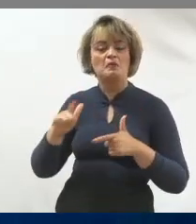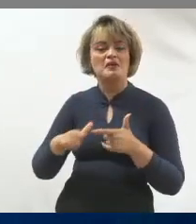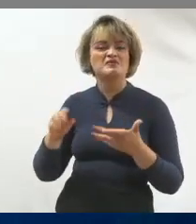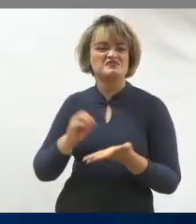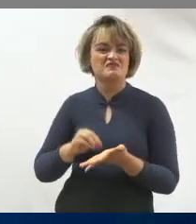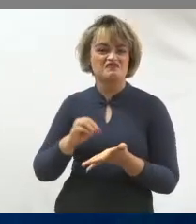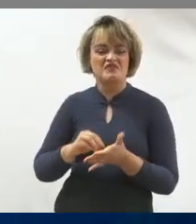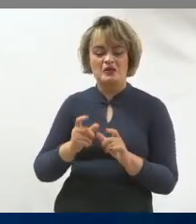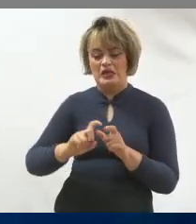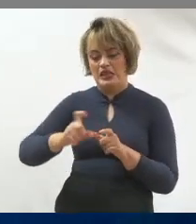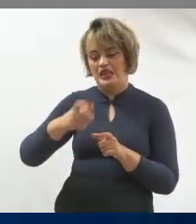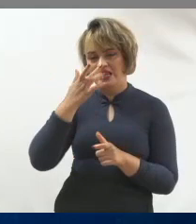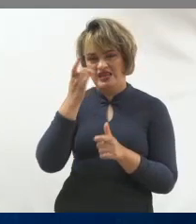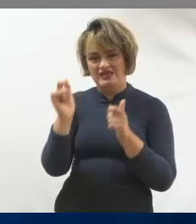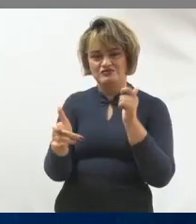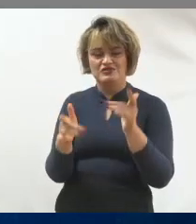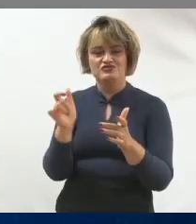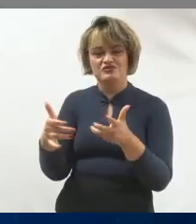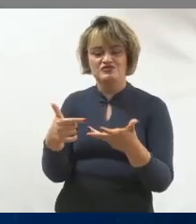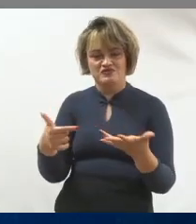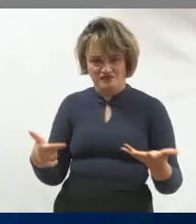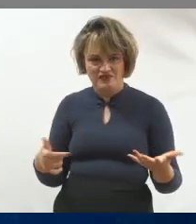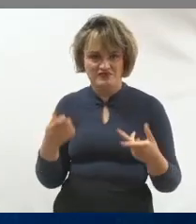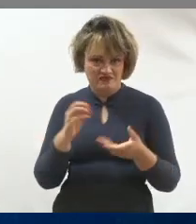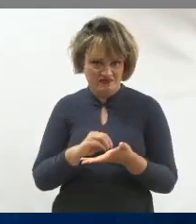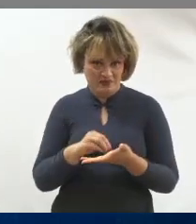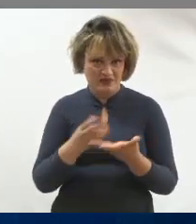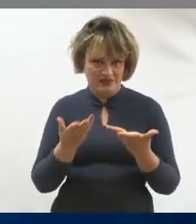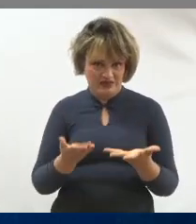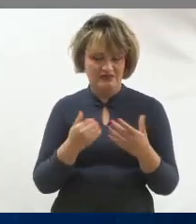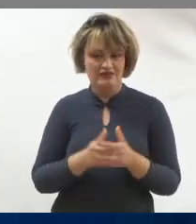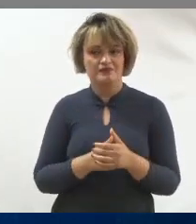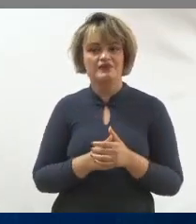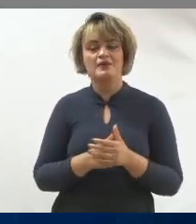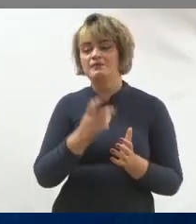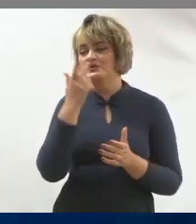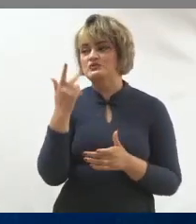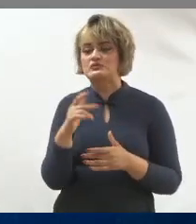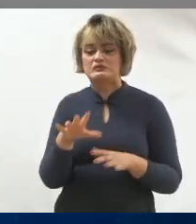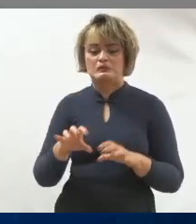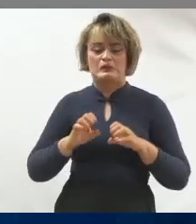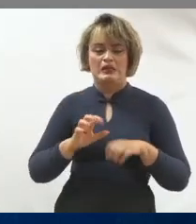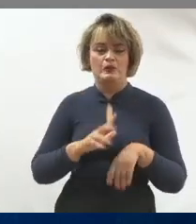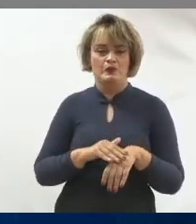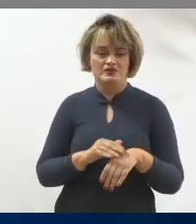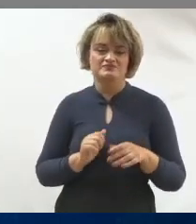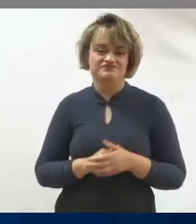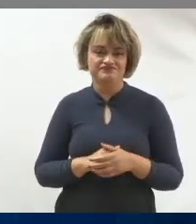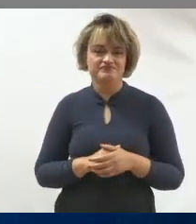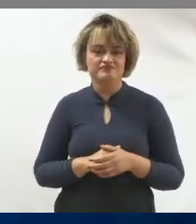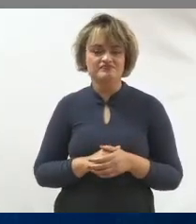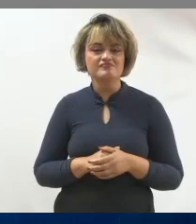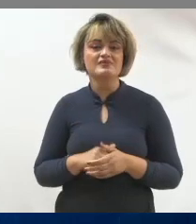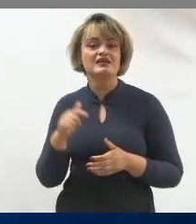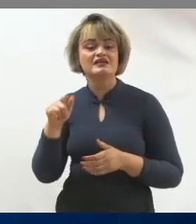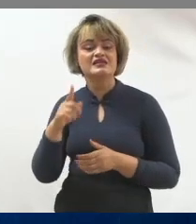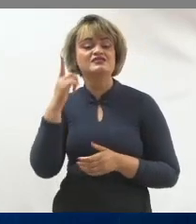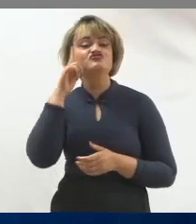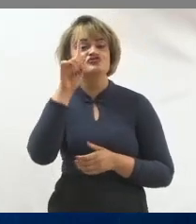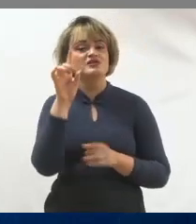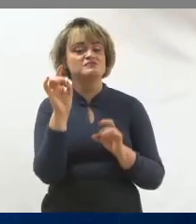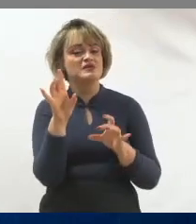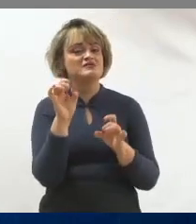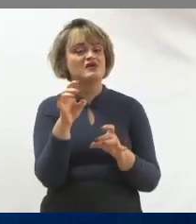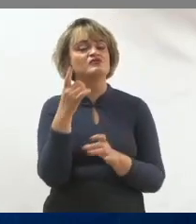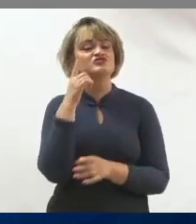falta de saneamento, com ruas em esgoto a céu aberto, deixando as pessoas doentes. Essa caminhada tem uma data especial,